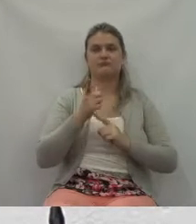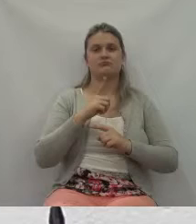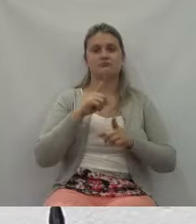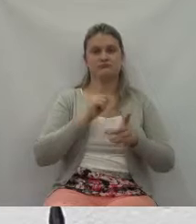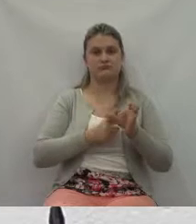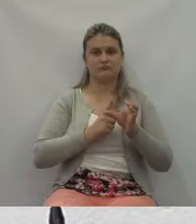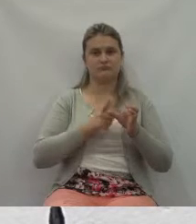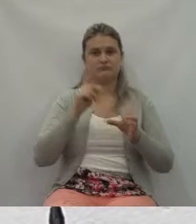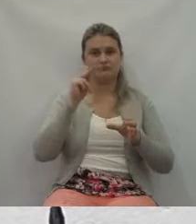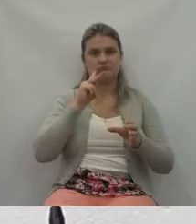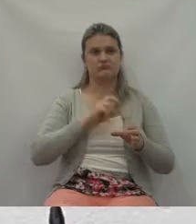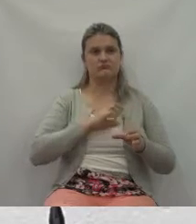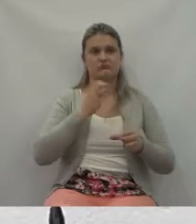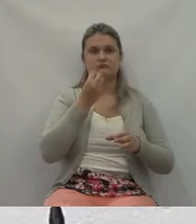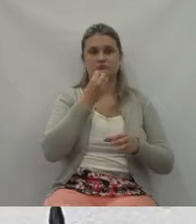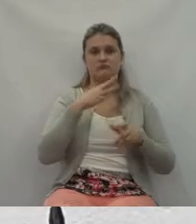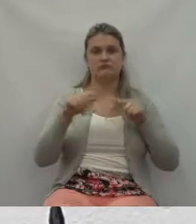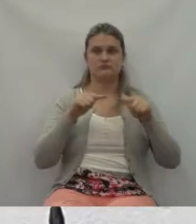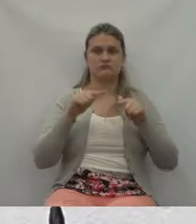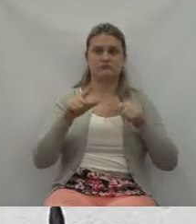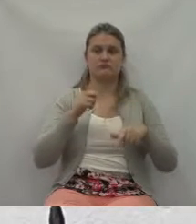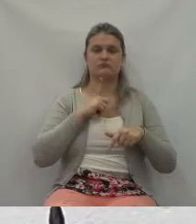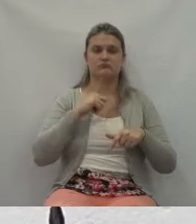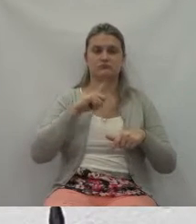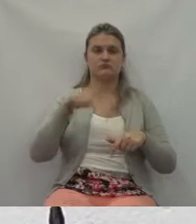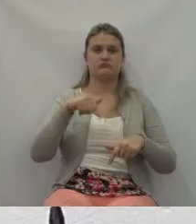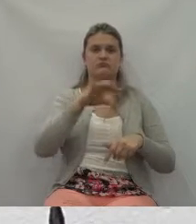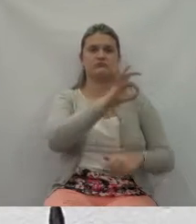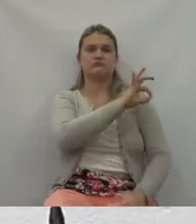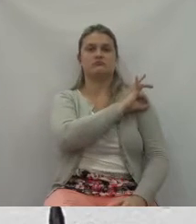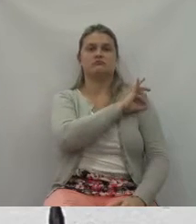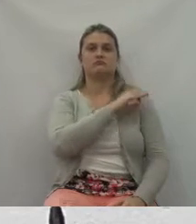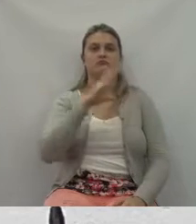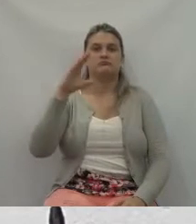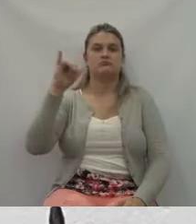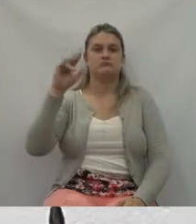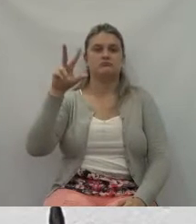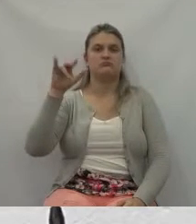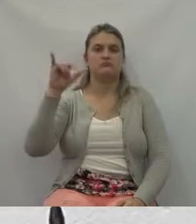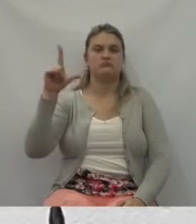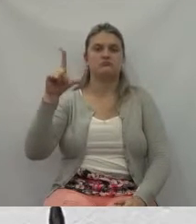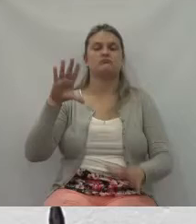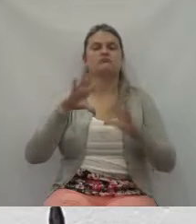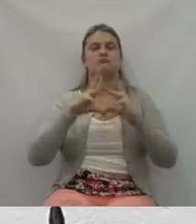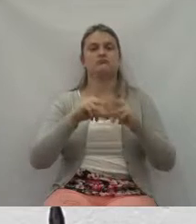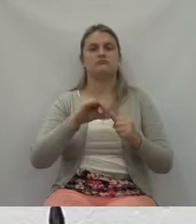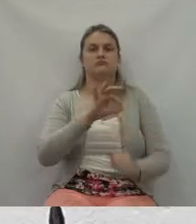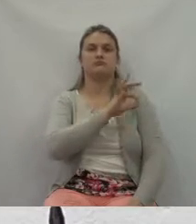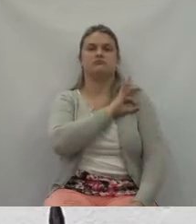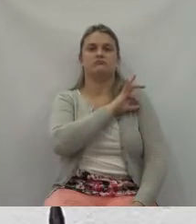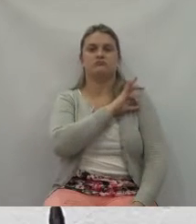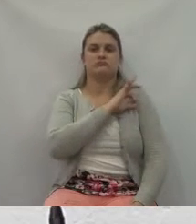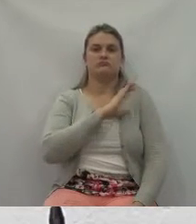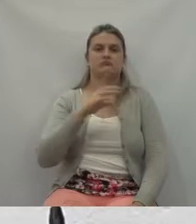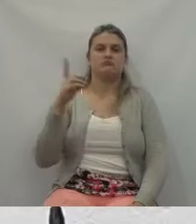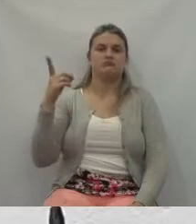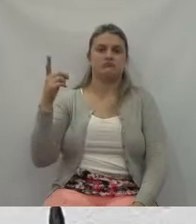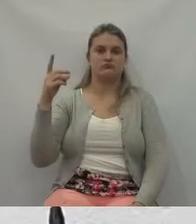aqui da Polícia Civil, dos delegados, tanto o doutor André, que passou aqui, como os atuais,